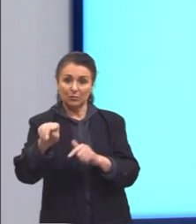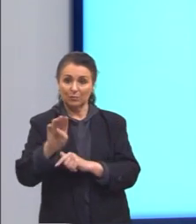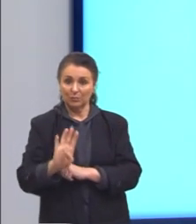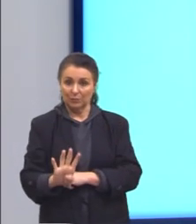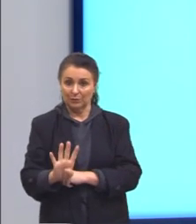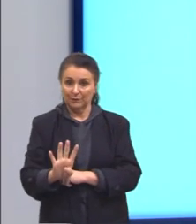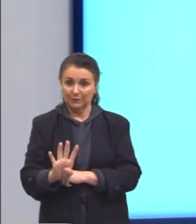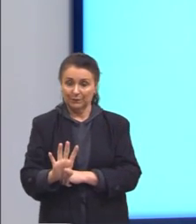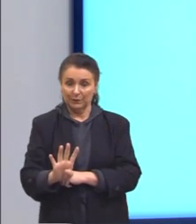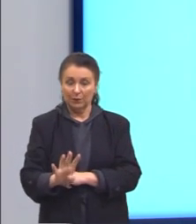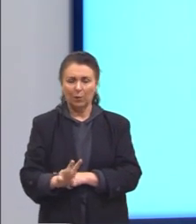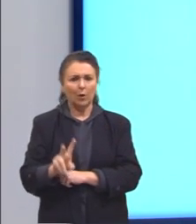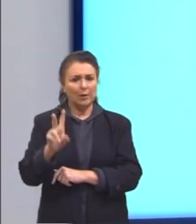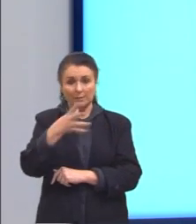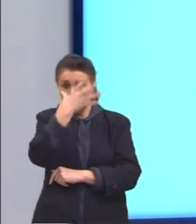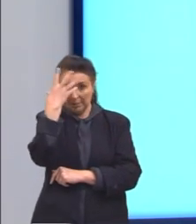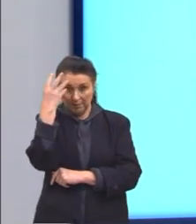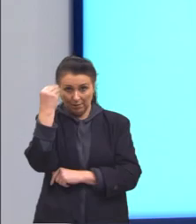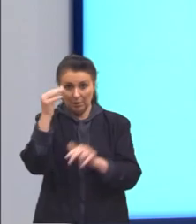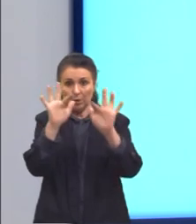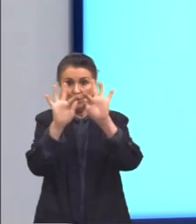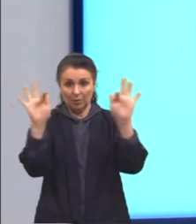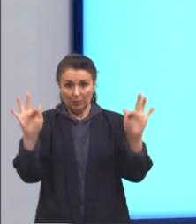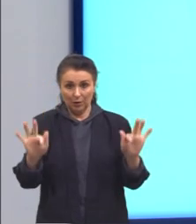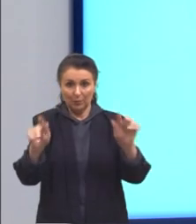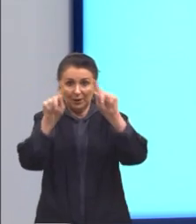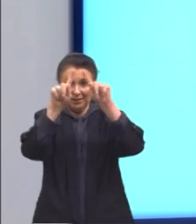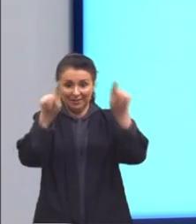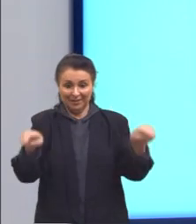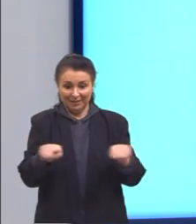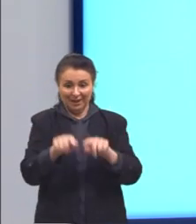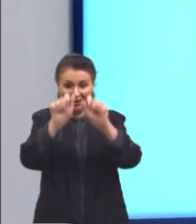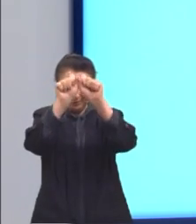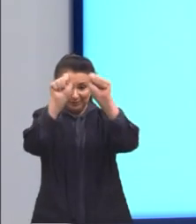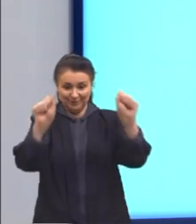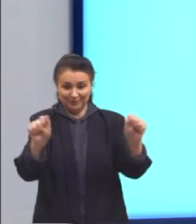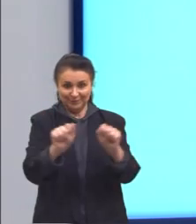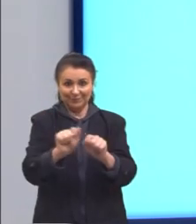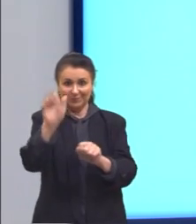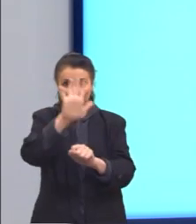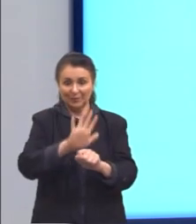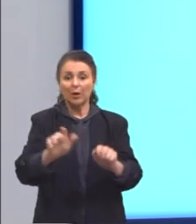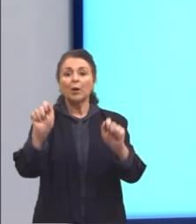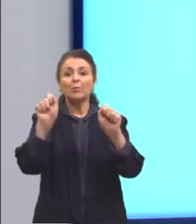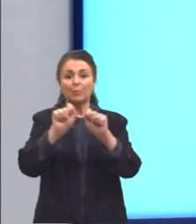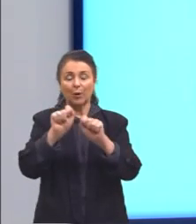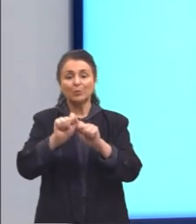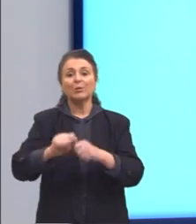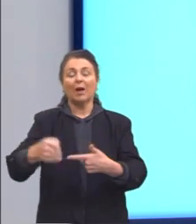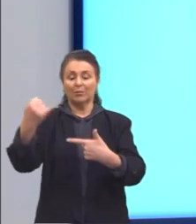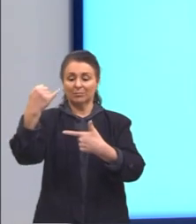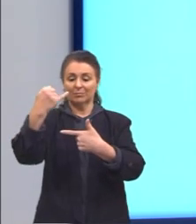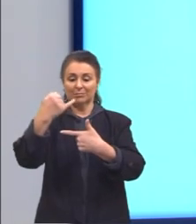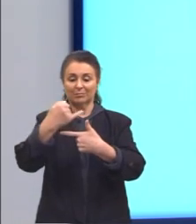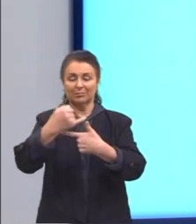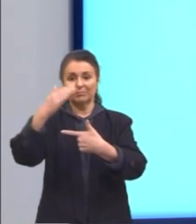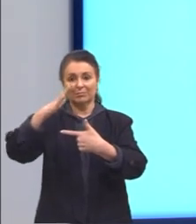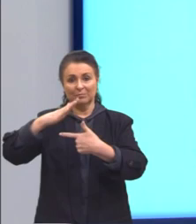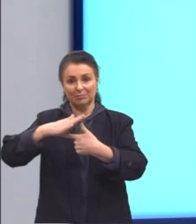Se vocês não lembrarem da fórmula da área, vocês podem utilizar o teorema de Pitágoras para descobrir...